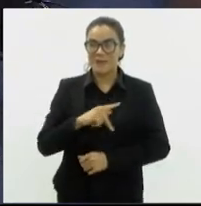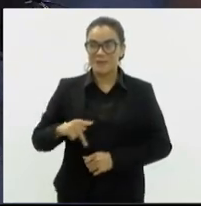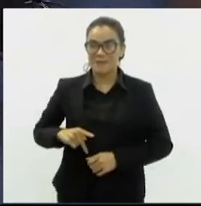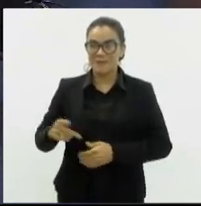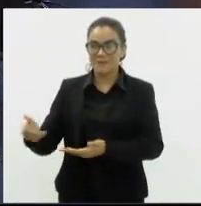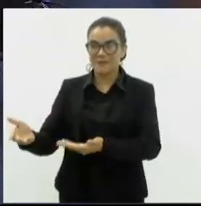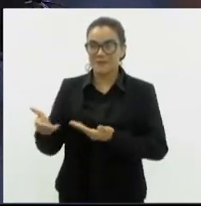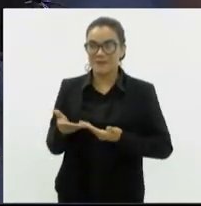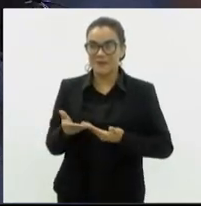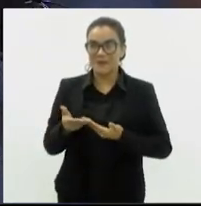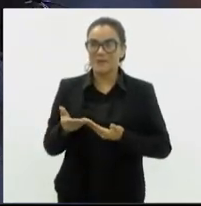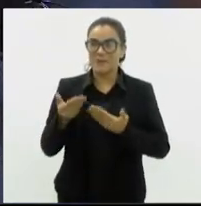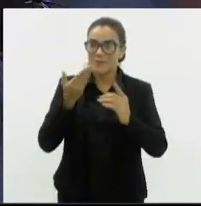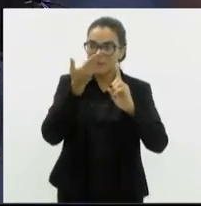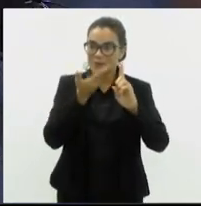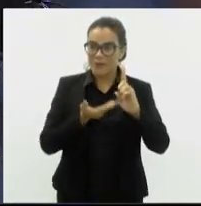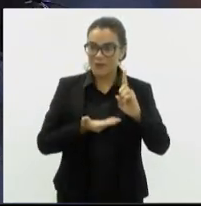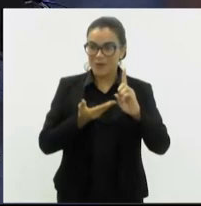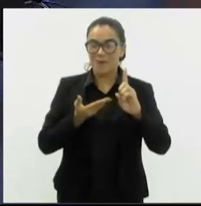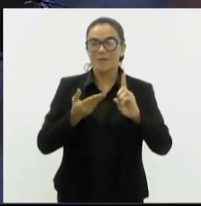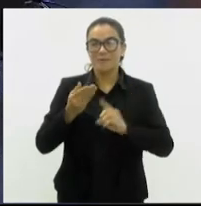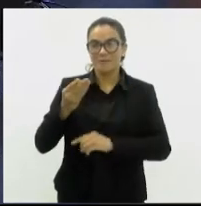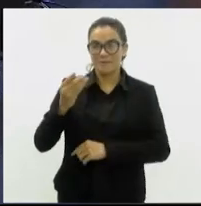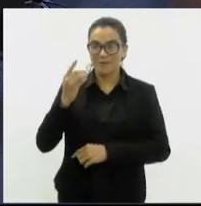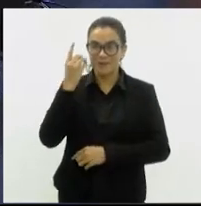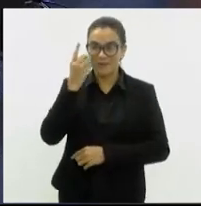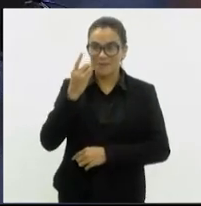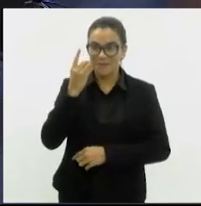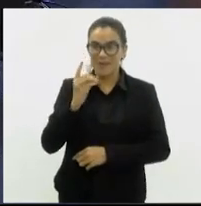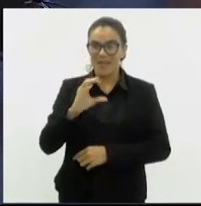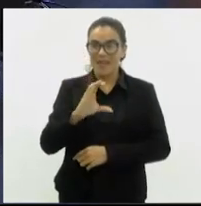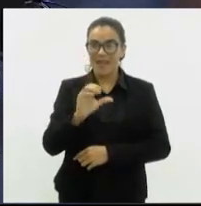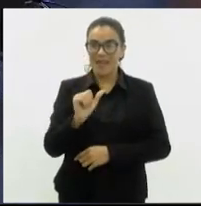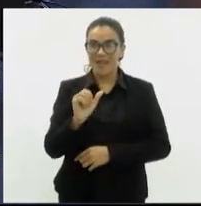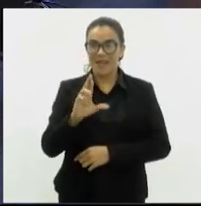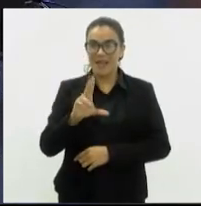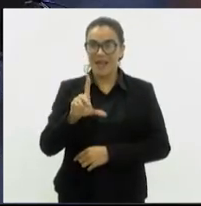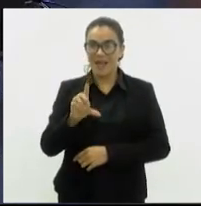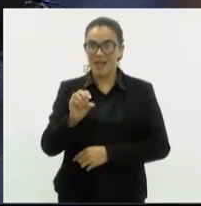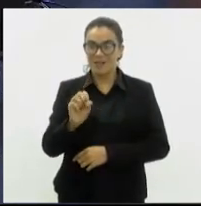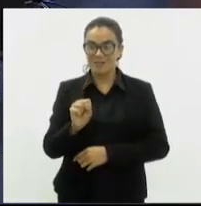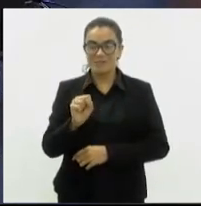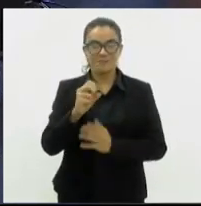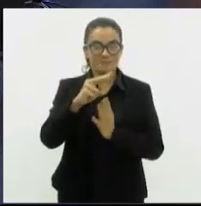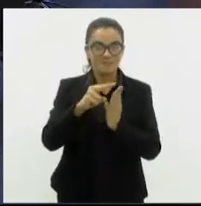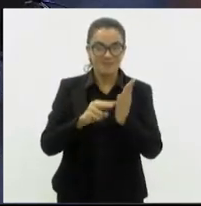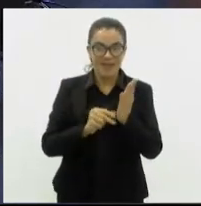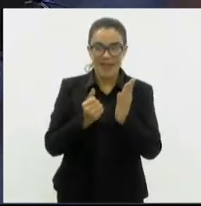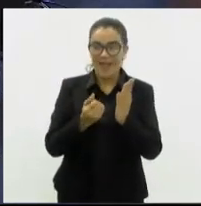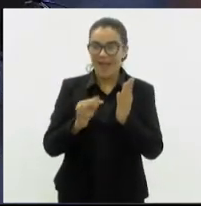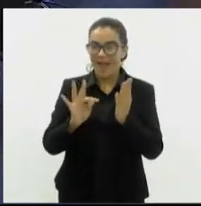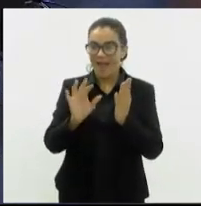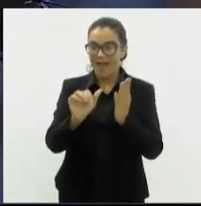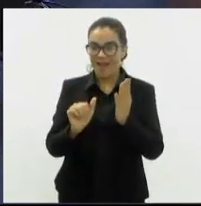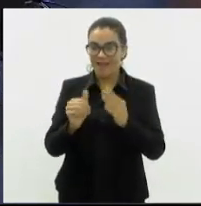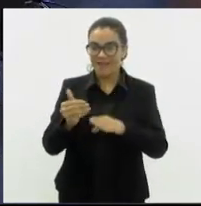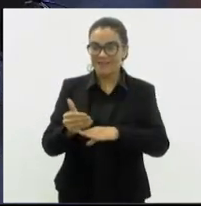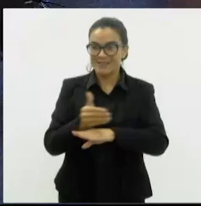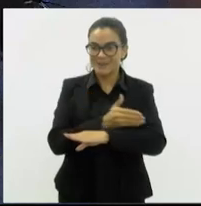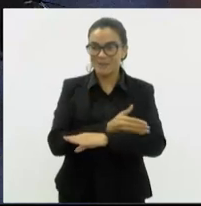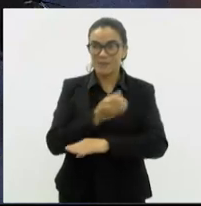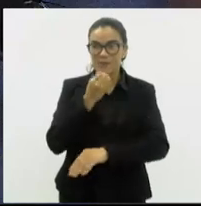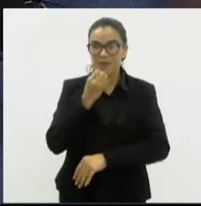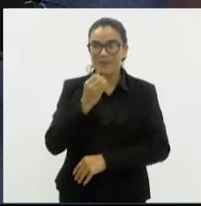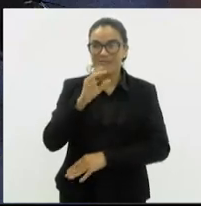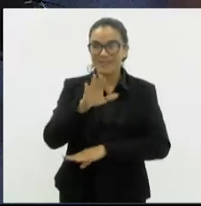convida o nobre deputado Carlos Augusto para fazer a leitura da ata da sessão anterior. Boa